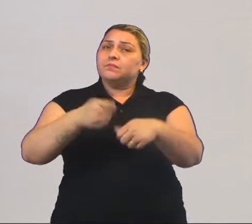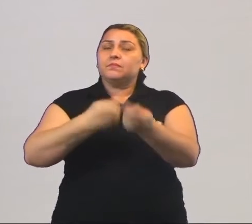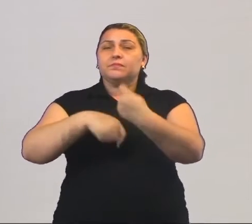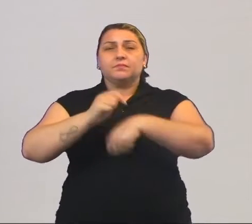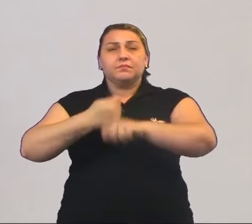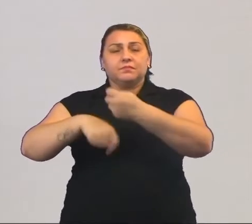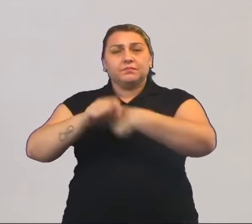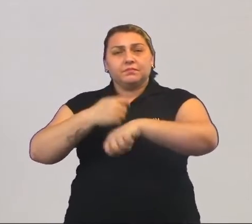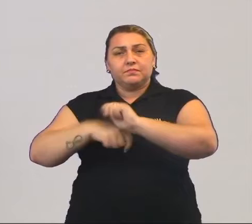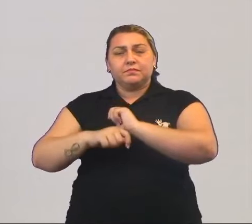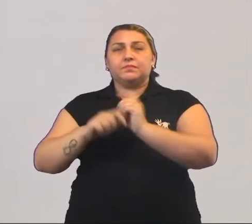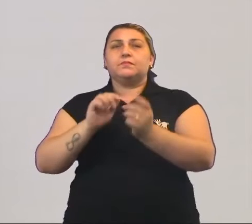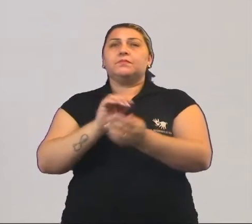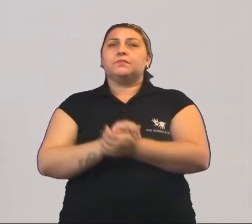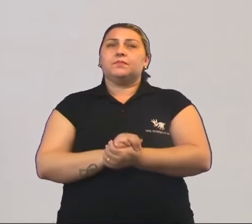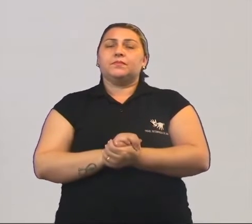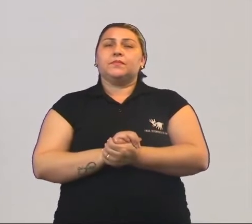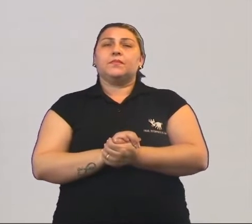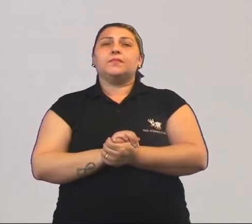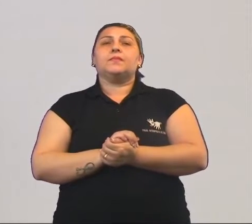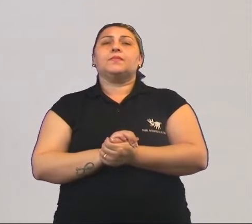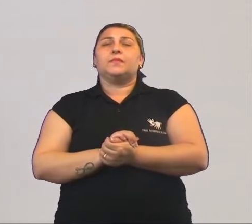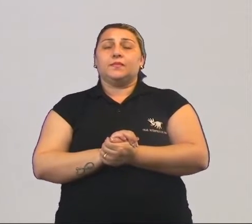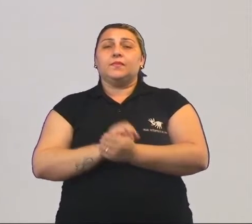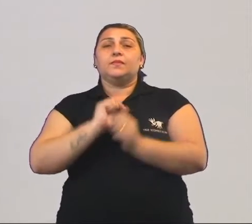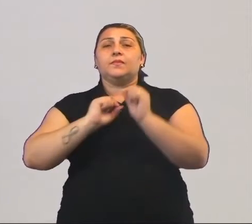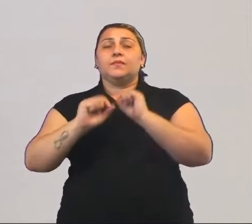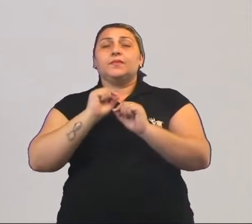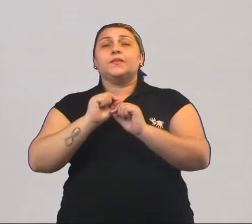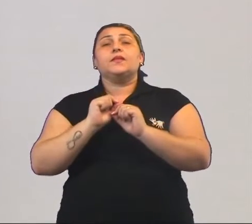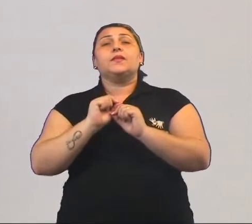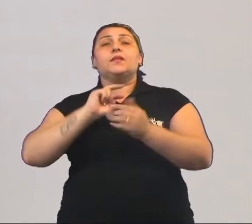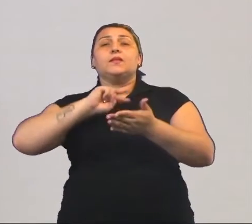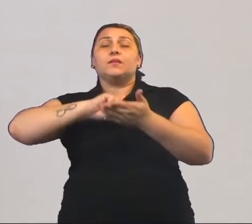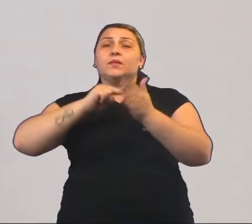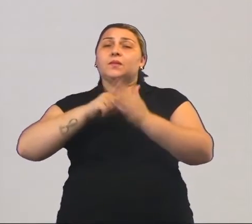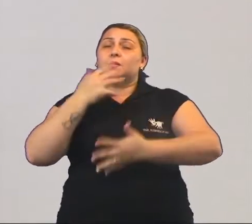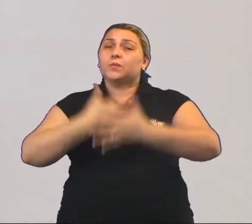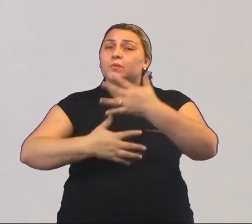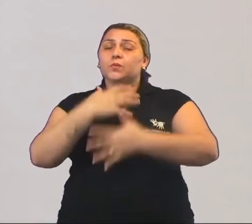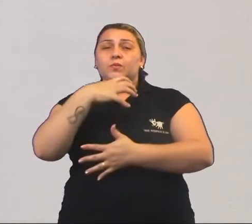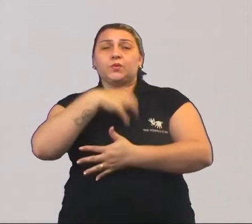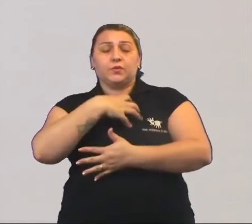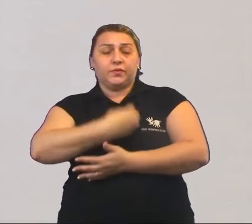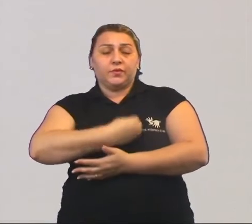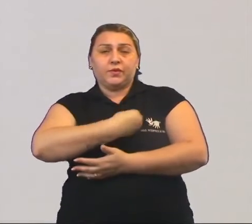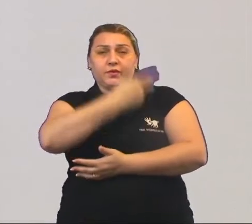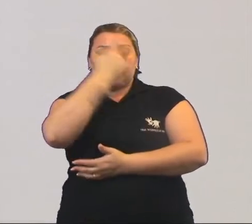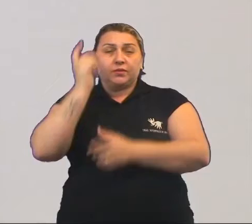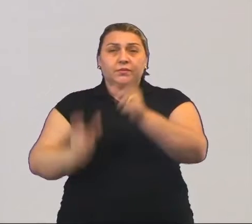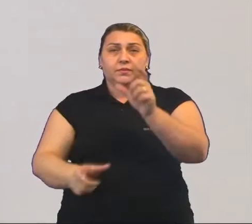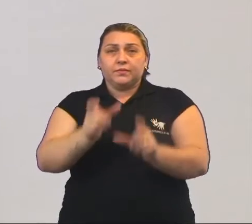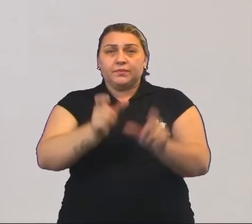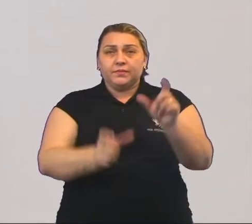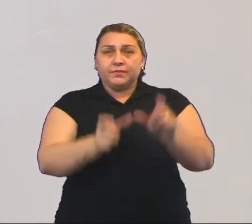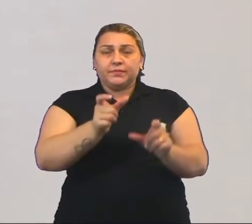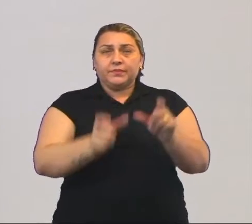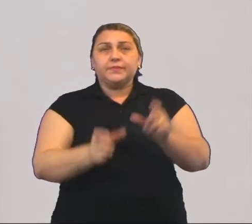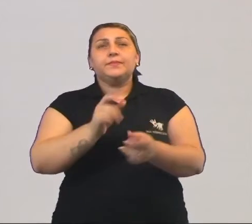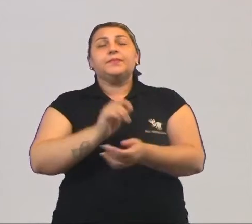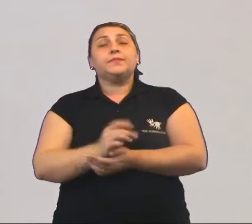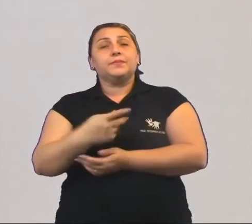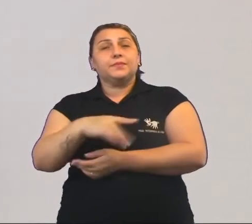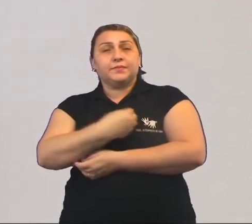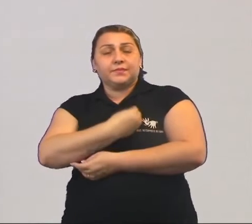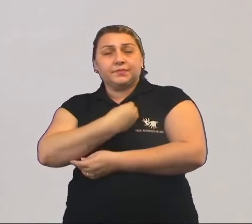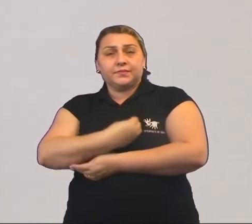econômicas que vão interferir de forma significativa na forma de viver das pessoas. Então a